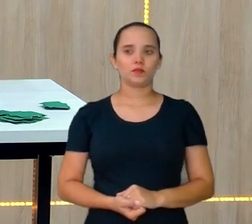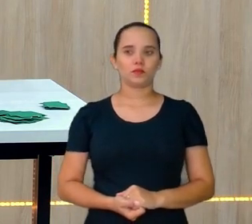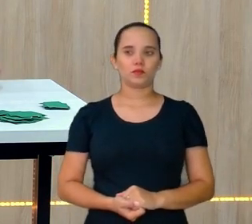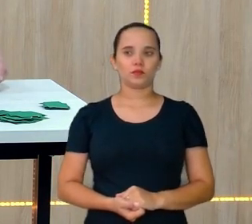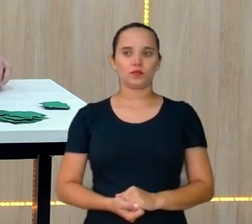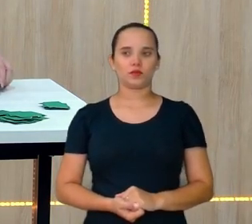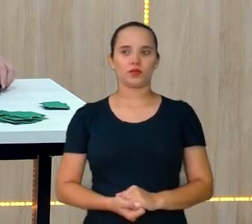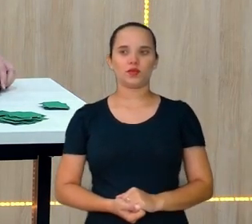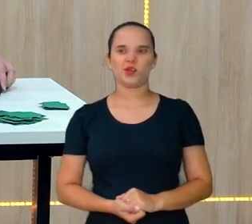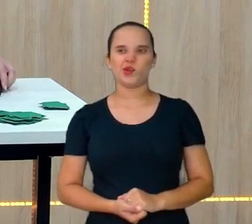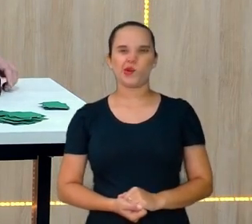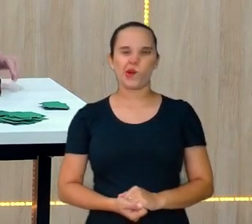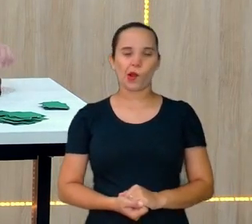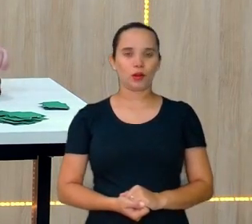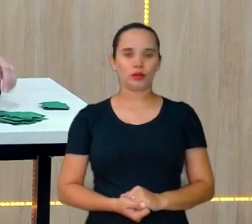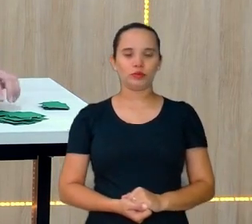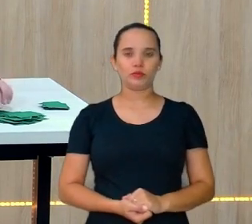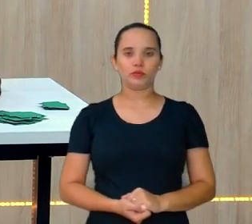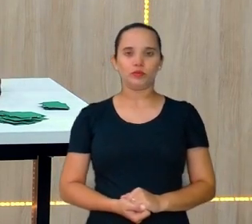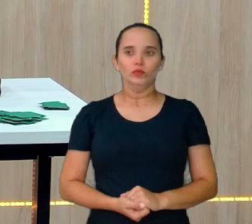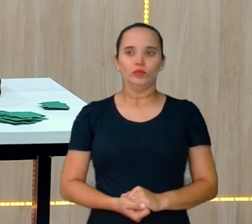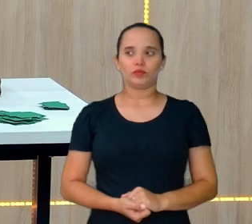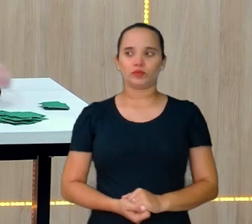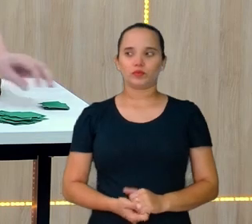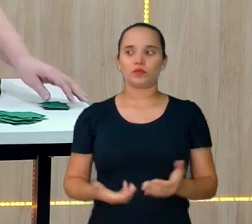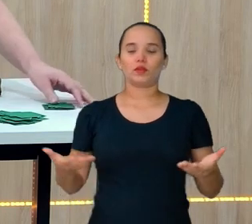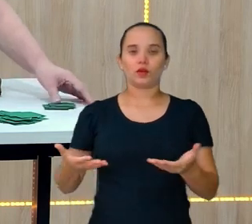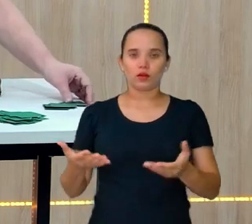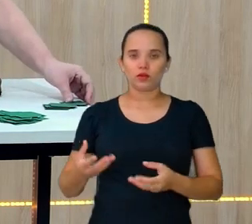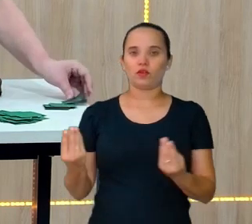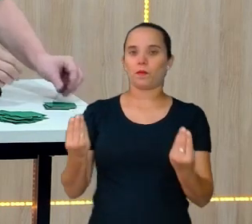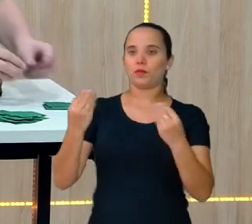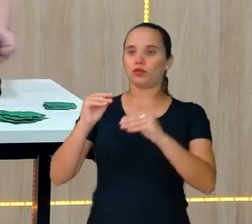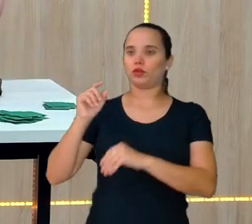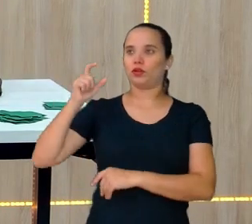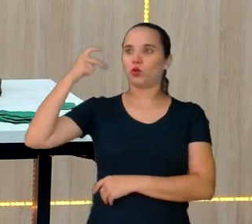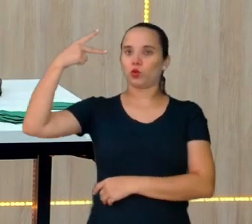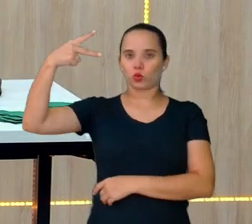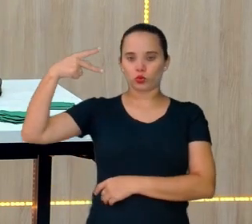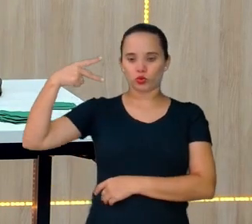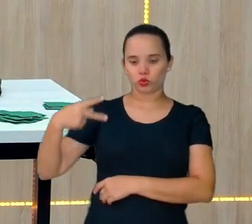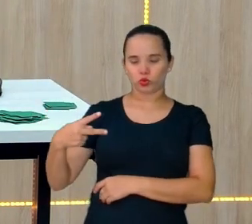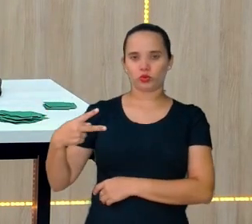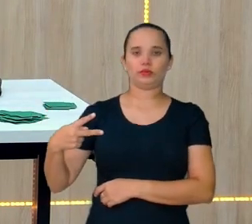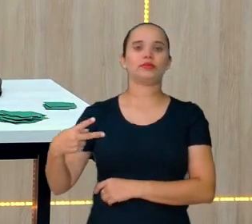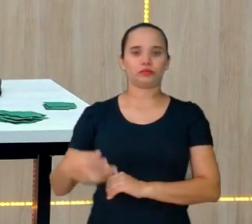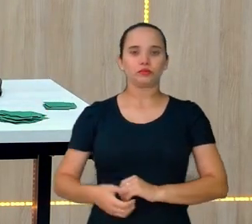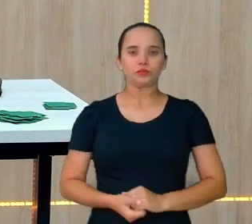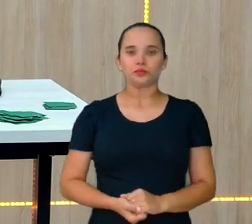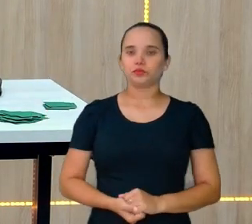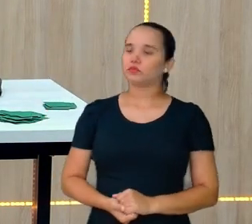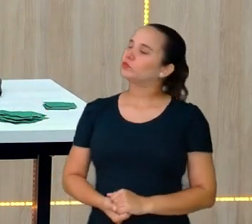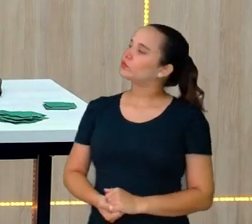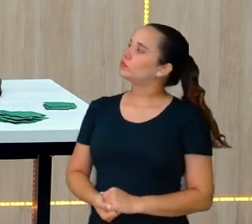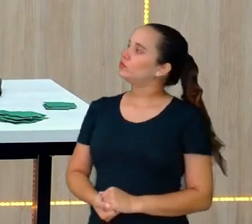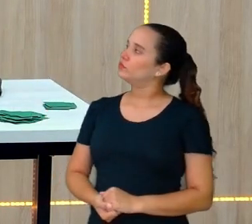Passando, vamos fazer o quadrado de lado 2. Quadrado de lado 2.